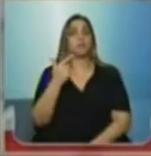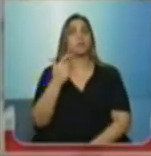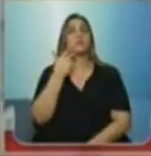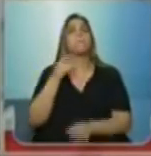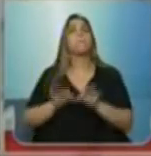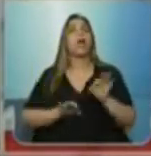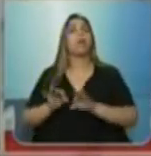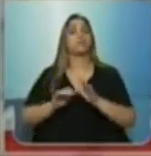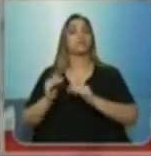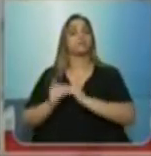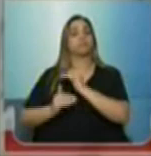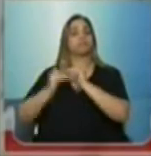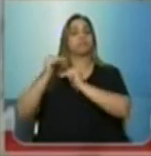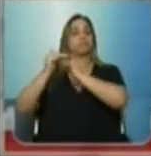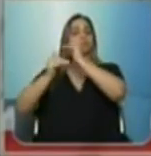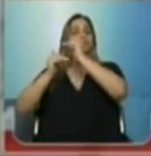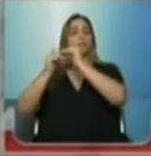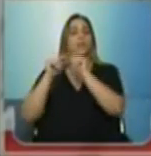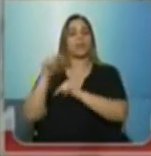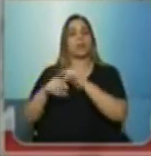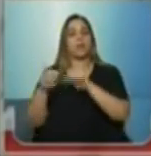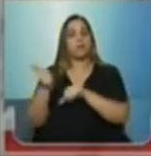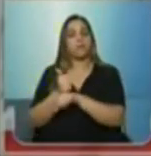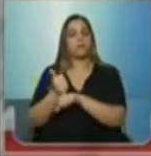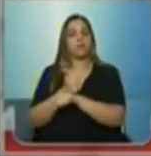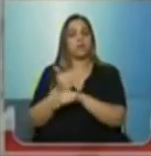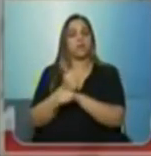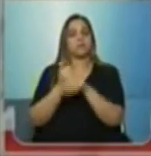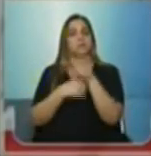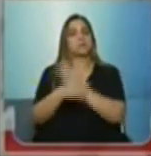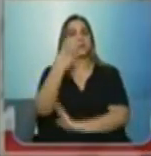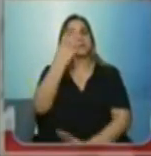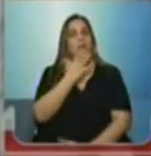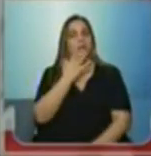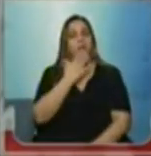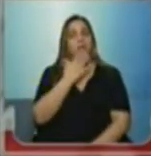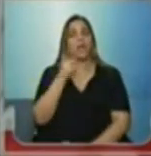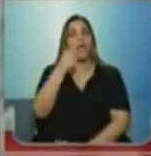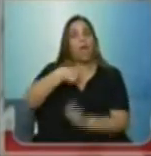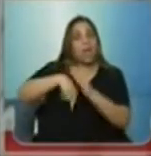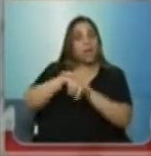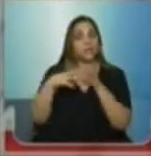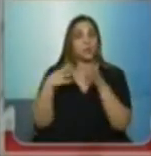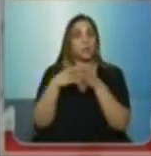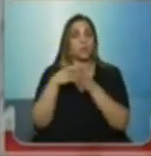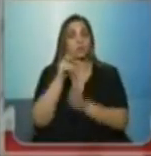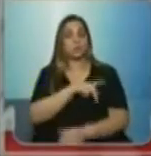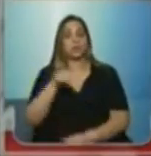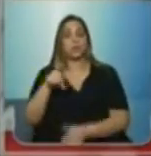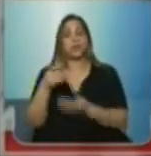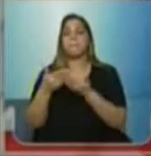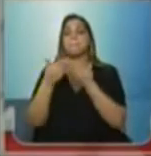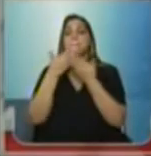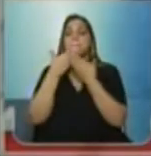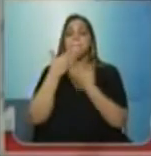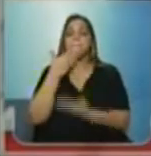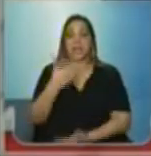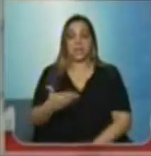carreira minimamente sério na rede estadual, esses professores pedem